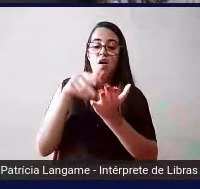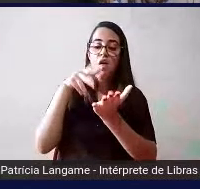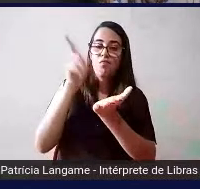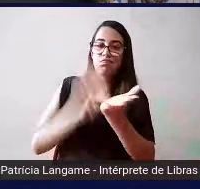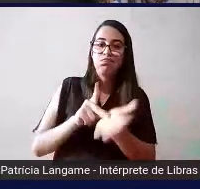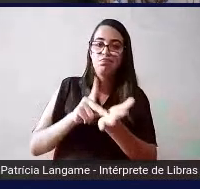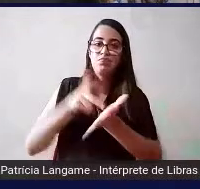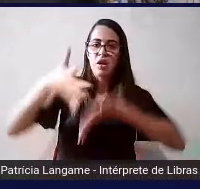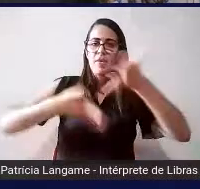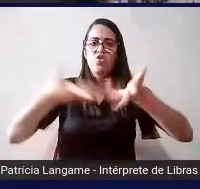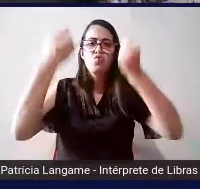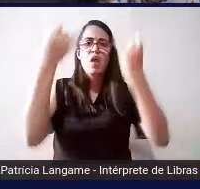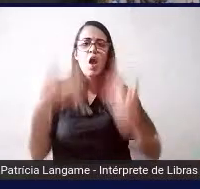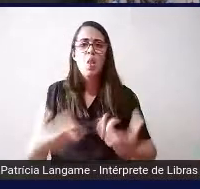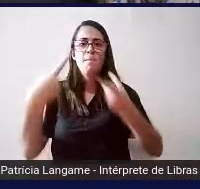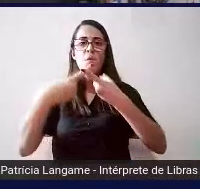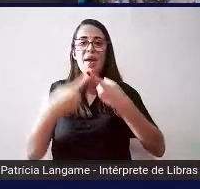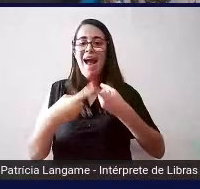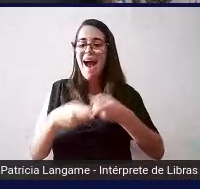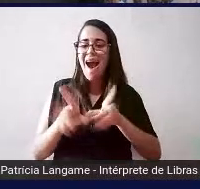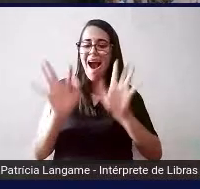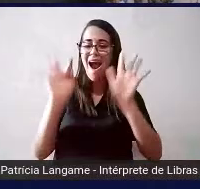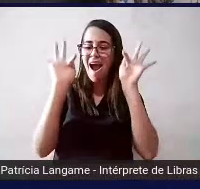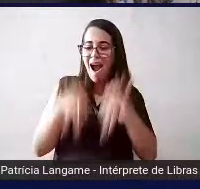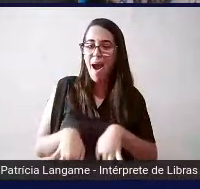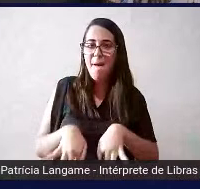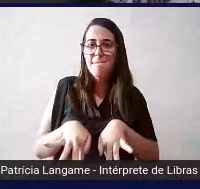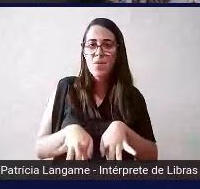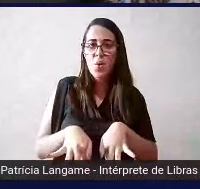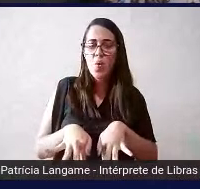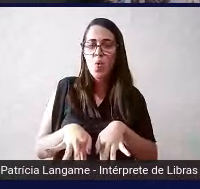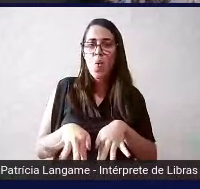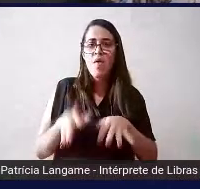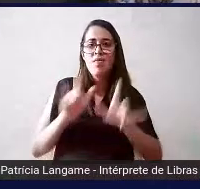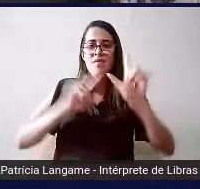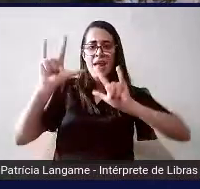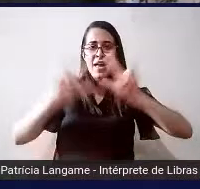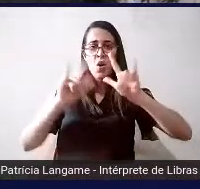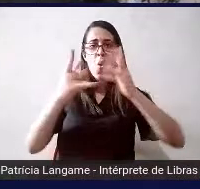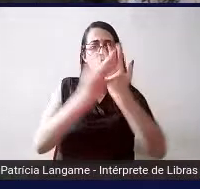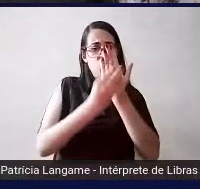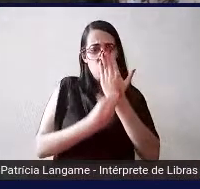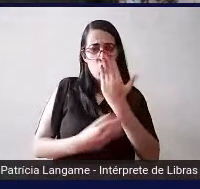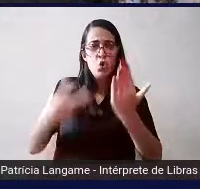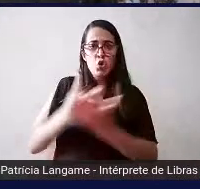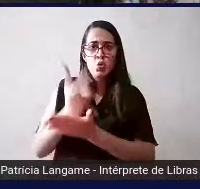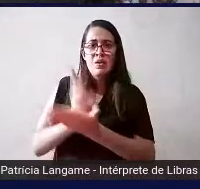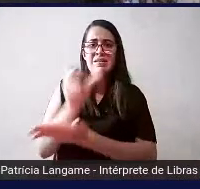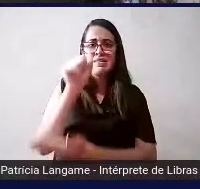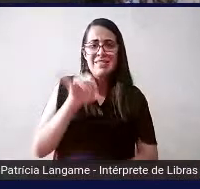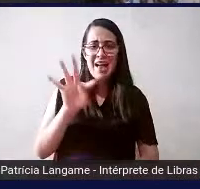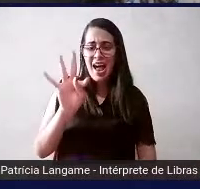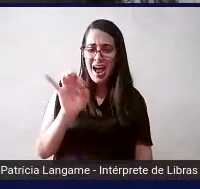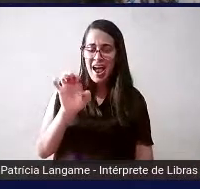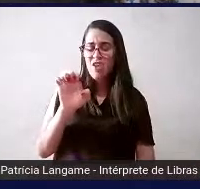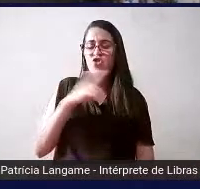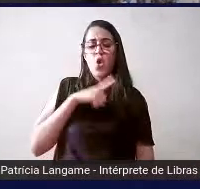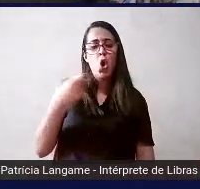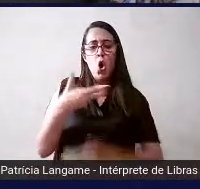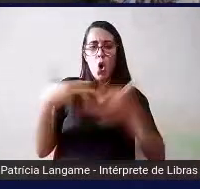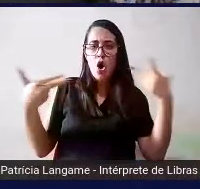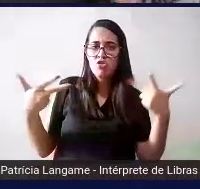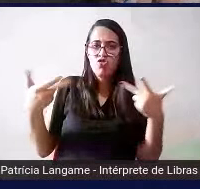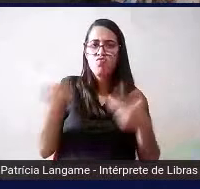por que que foi encerrado mas o conteúdo continua lá no site eles não estão produzindo coisas novas né